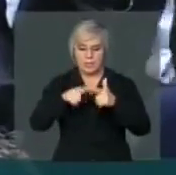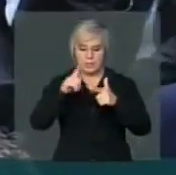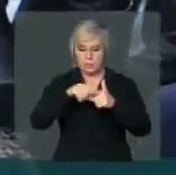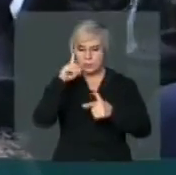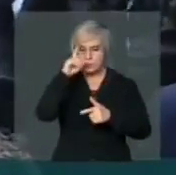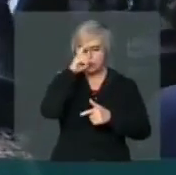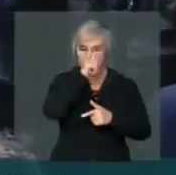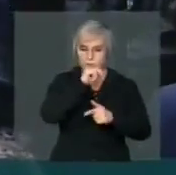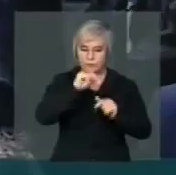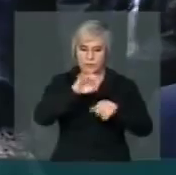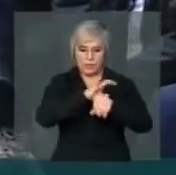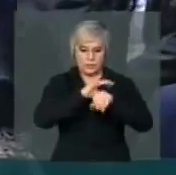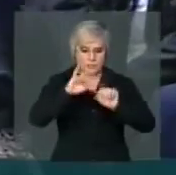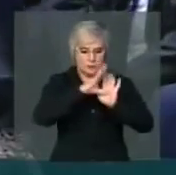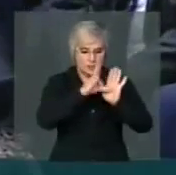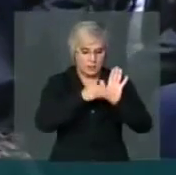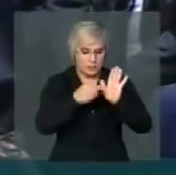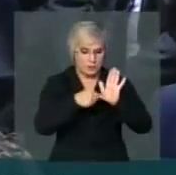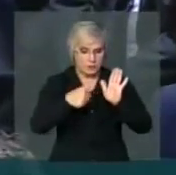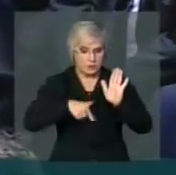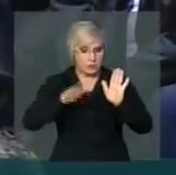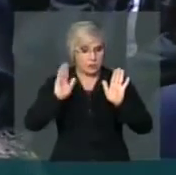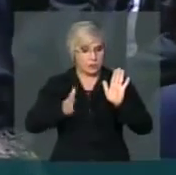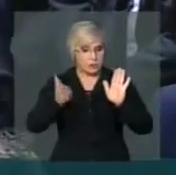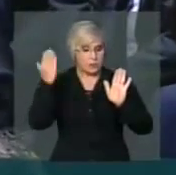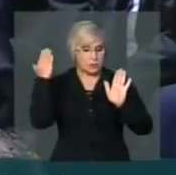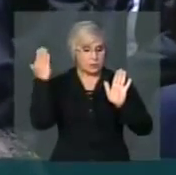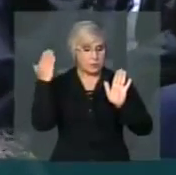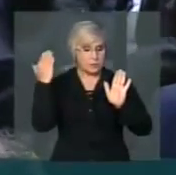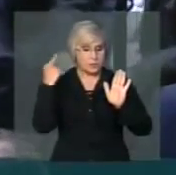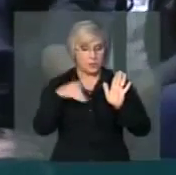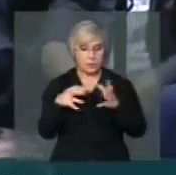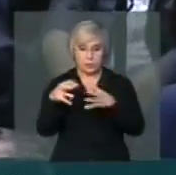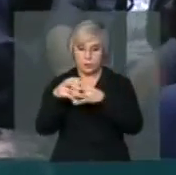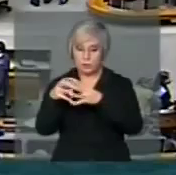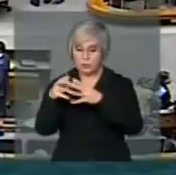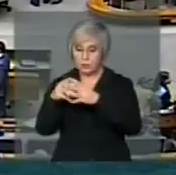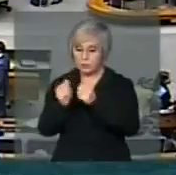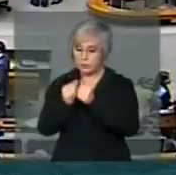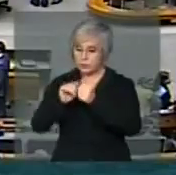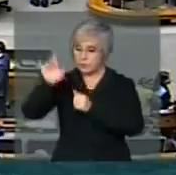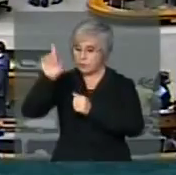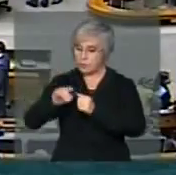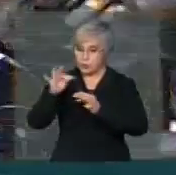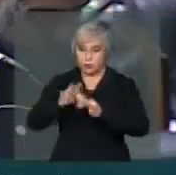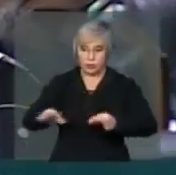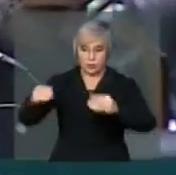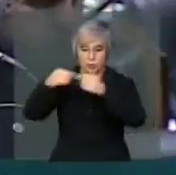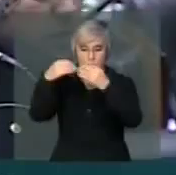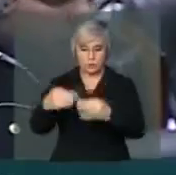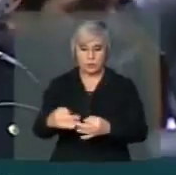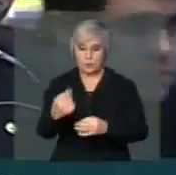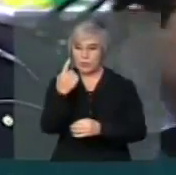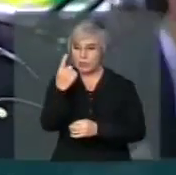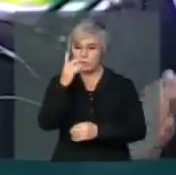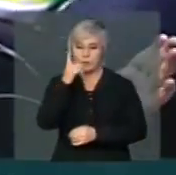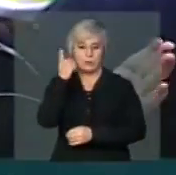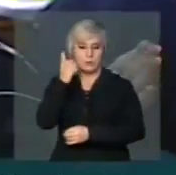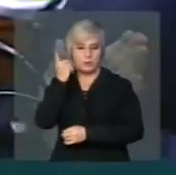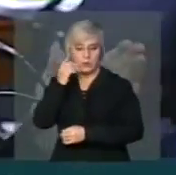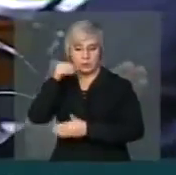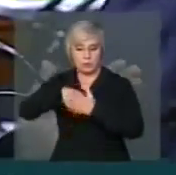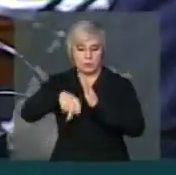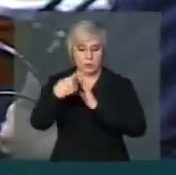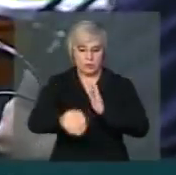emenda constitucional. Lá a existência do partido com plenos direitos é apenas um parlamentar no